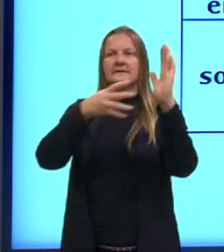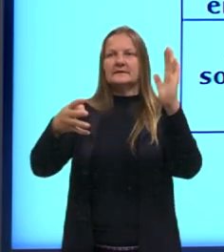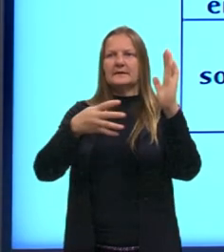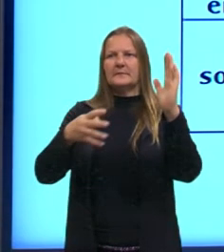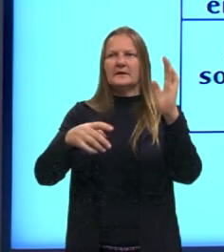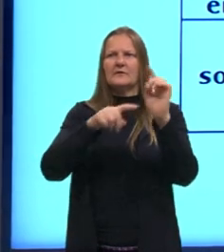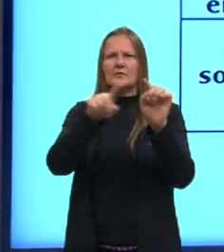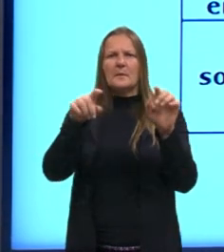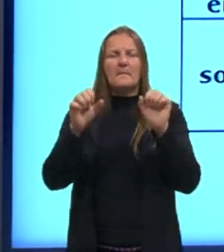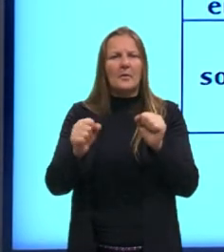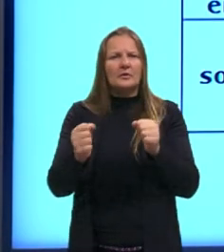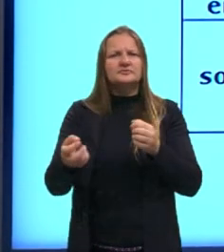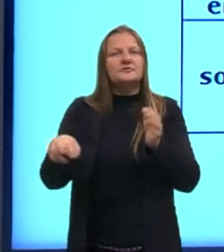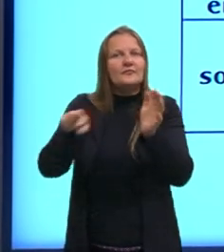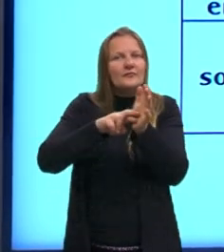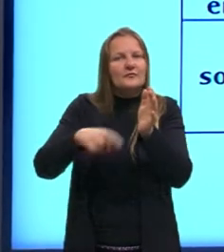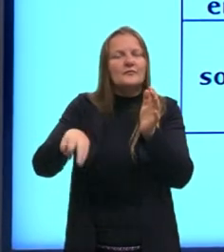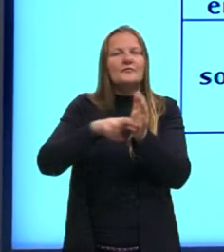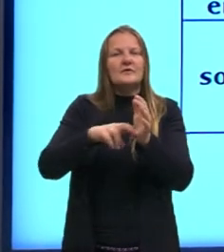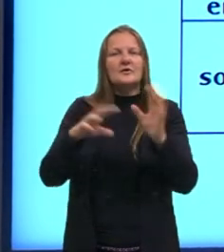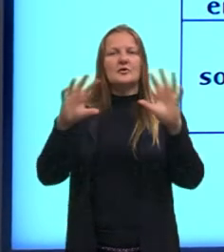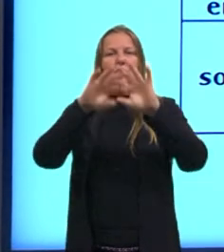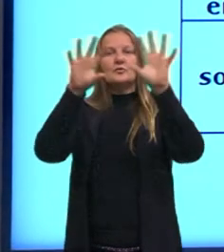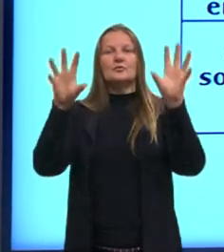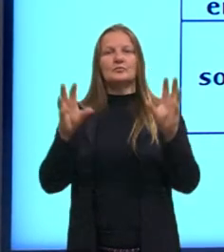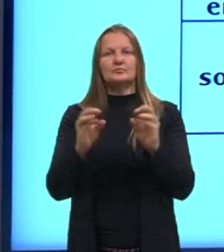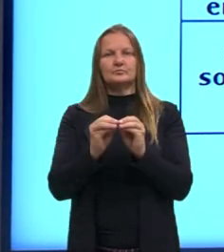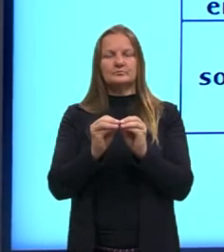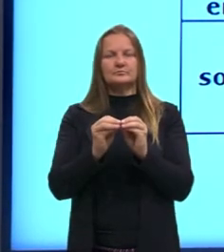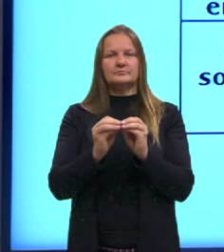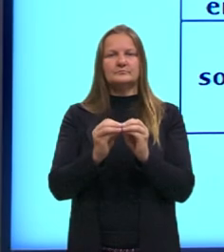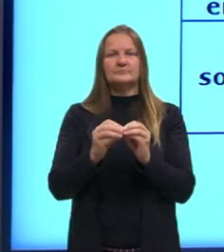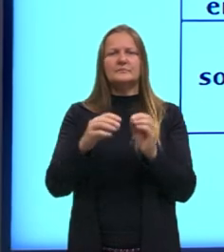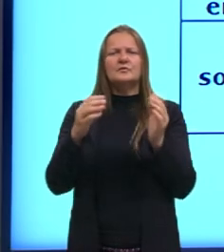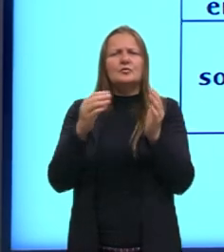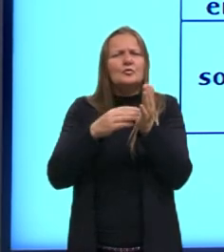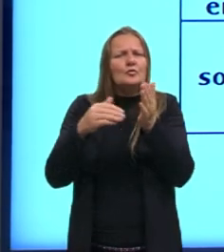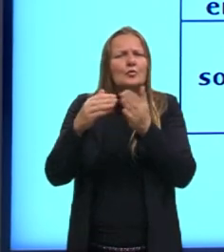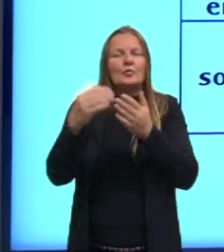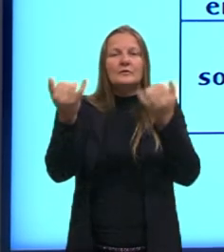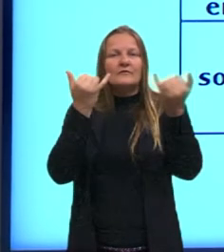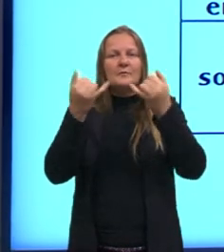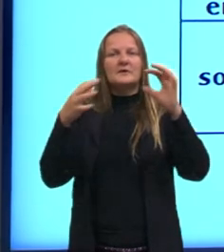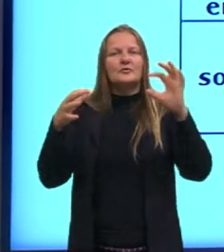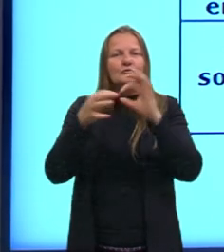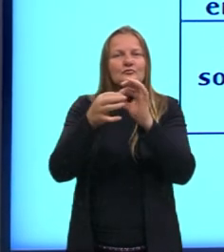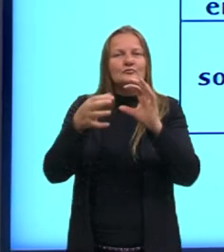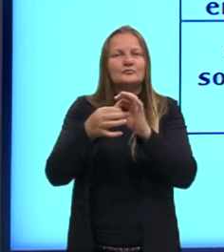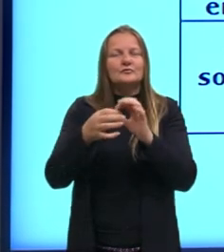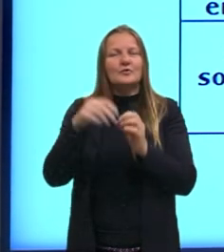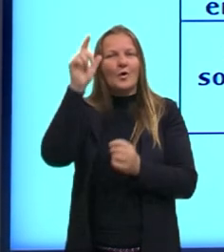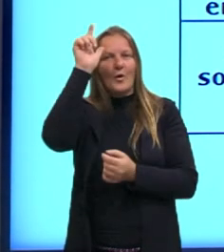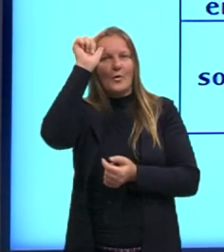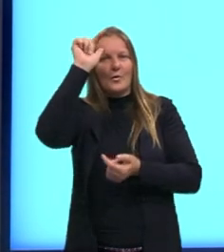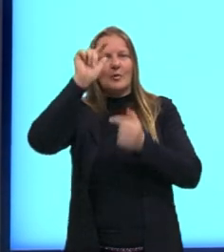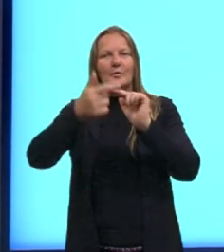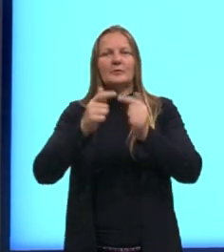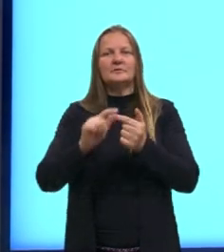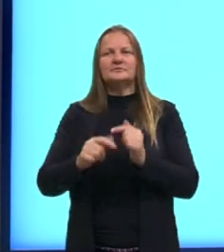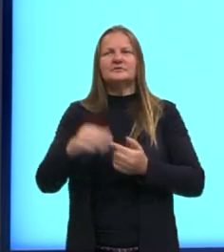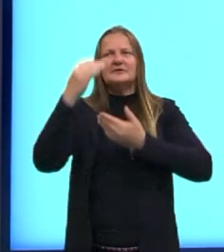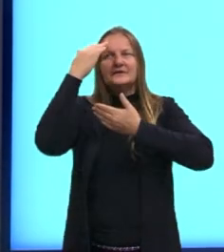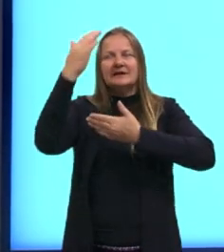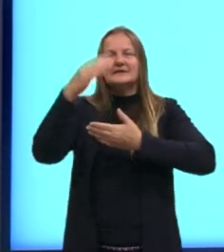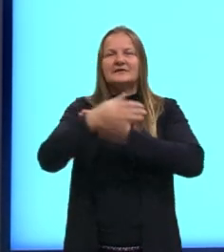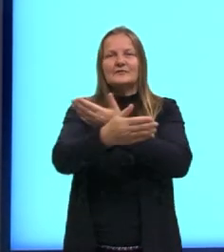vocês podem retomar, ela tem um resuminho ali, contendo todos os conectivos lógicos. Agradeço,